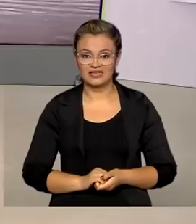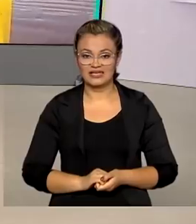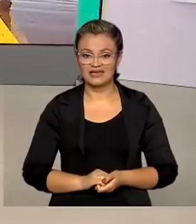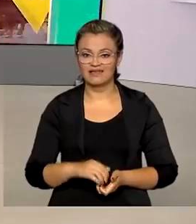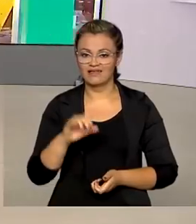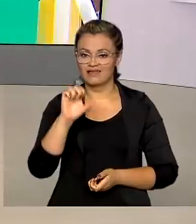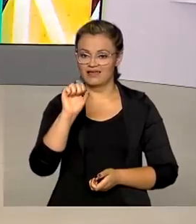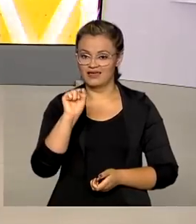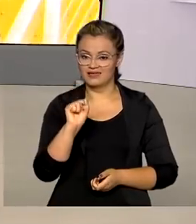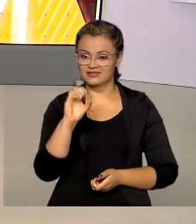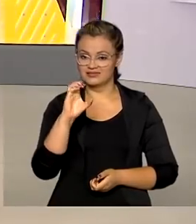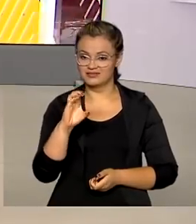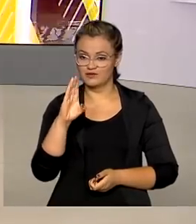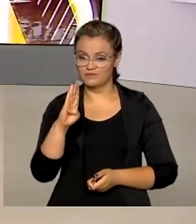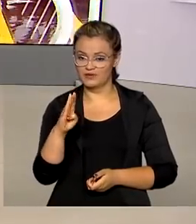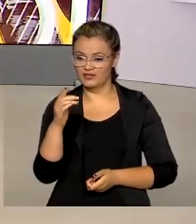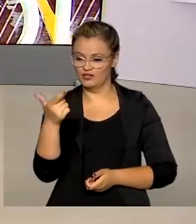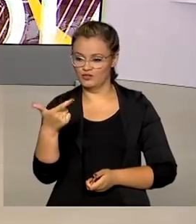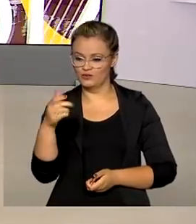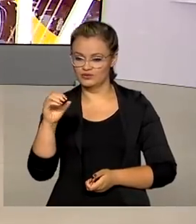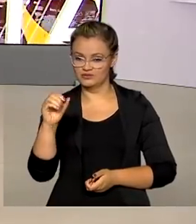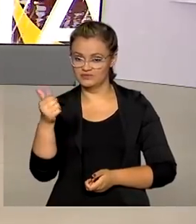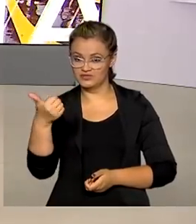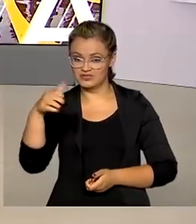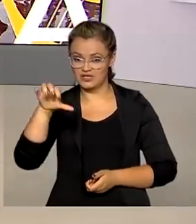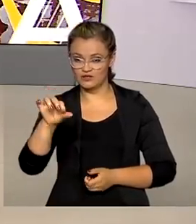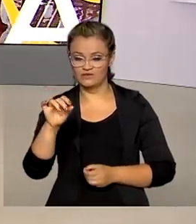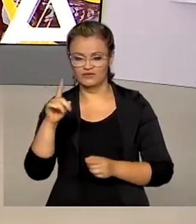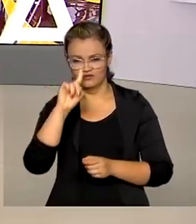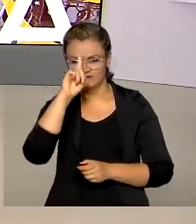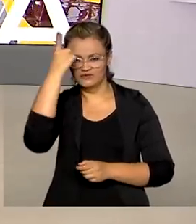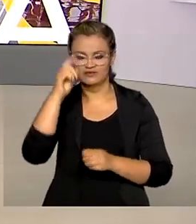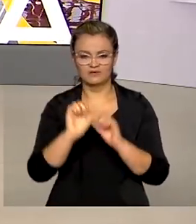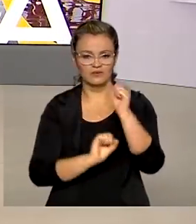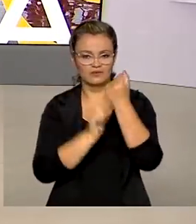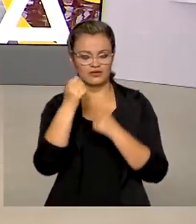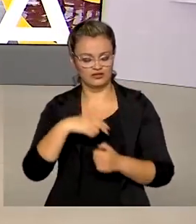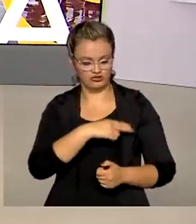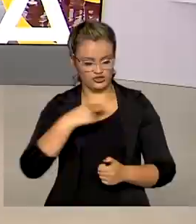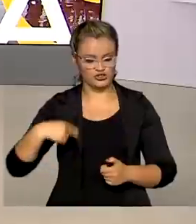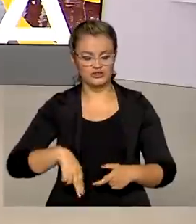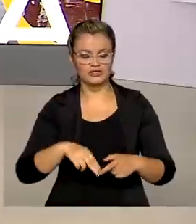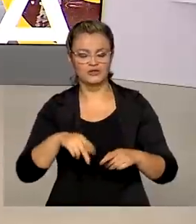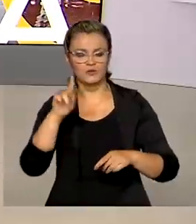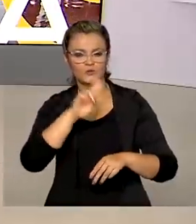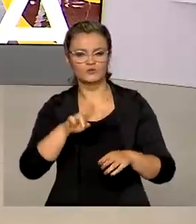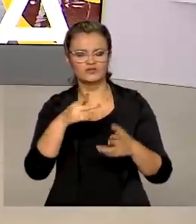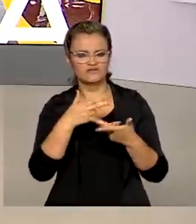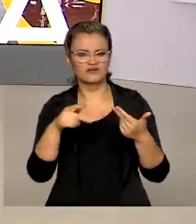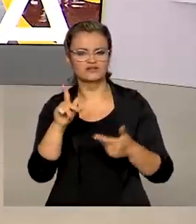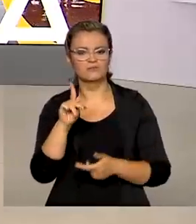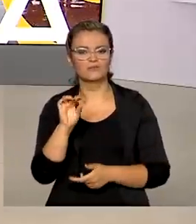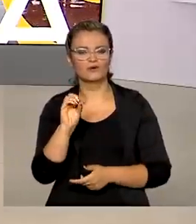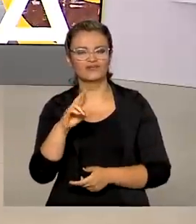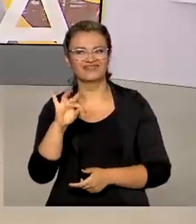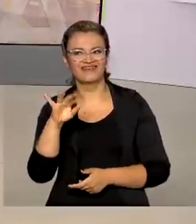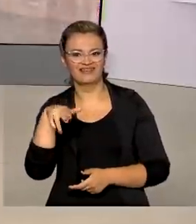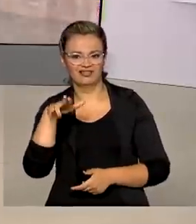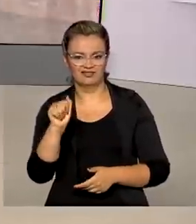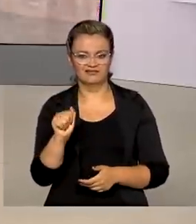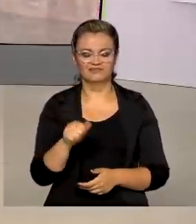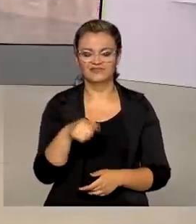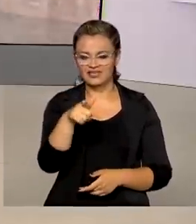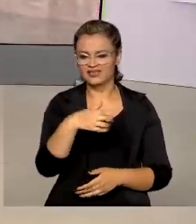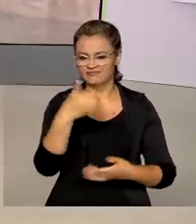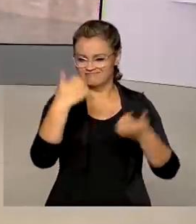É a SCB 2019, desenvolvida por um laboratório chinês a partir de proteínas. Vamos saber os detalhes então com Glauco